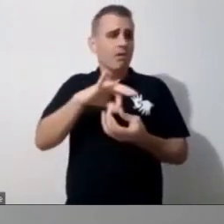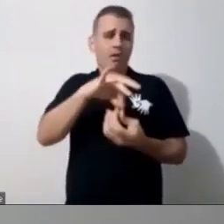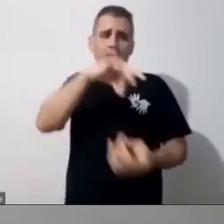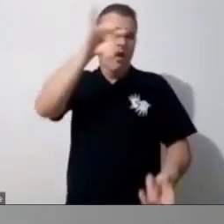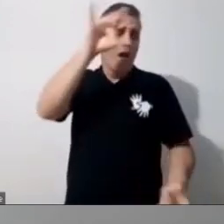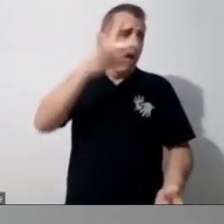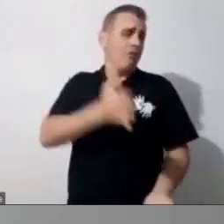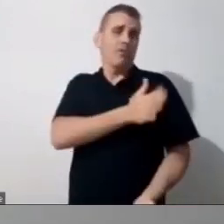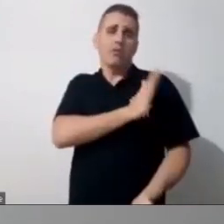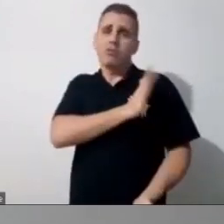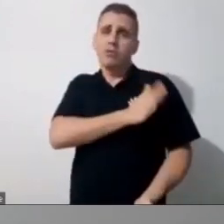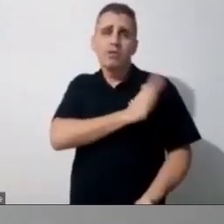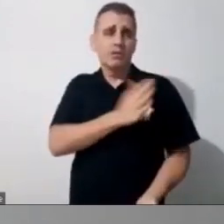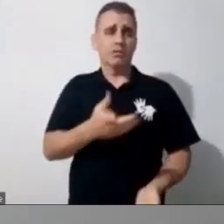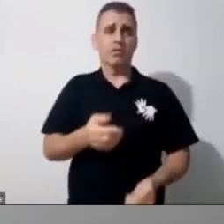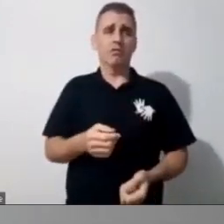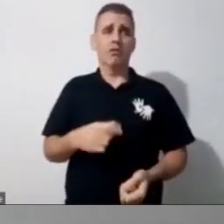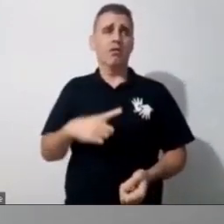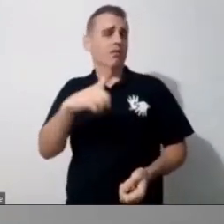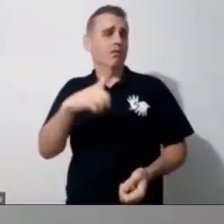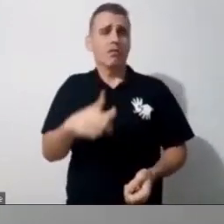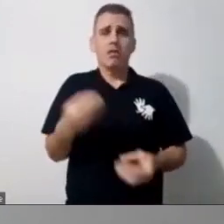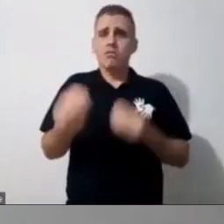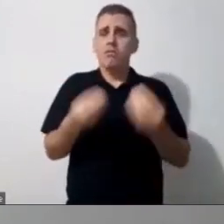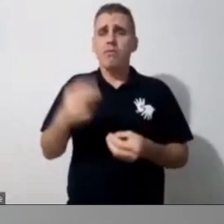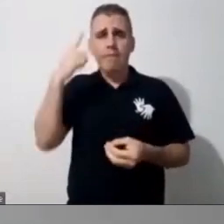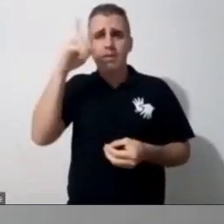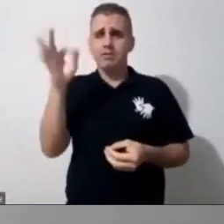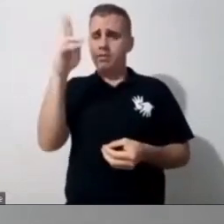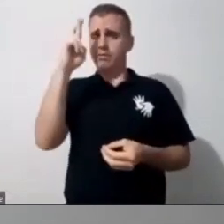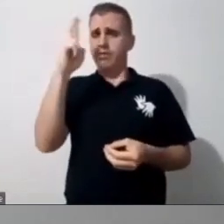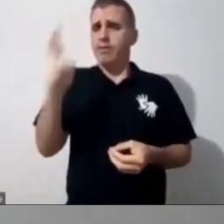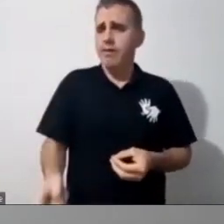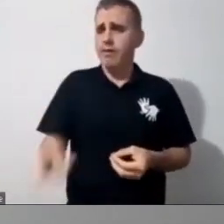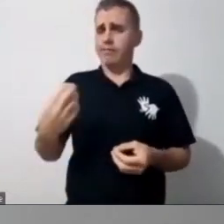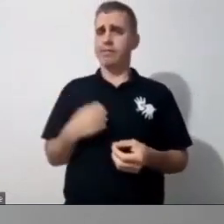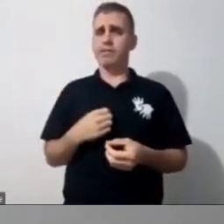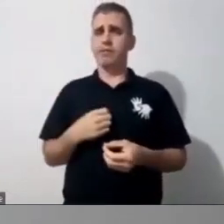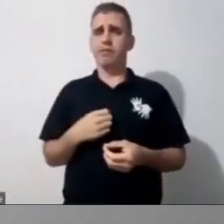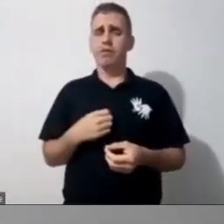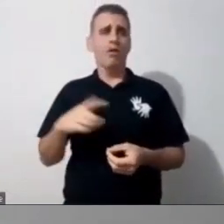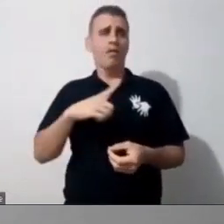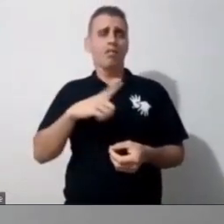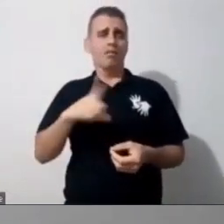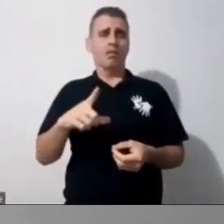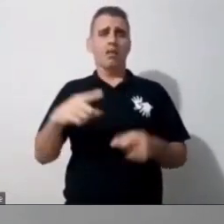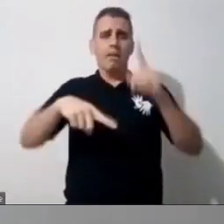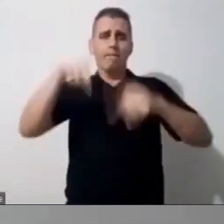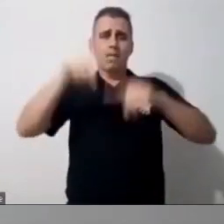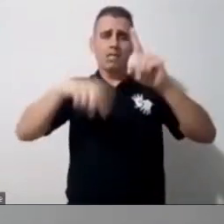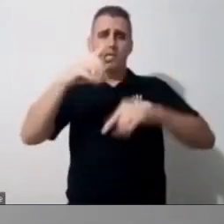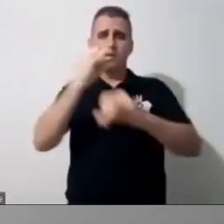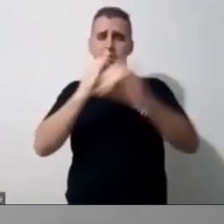não tem como ele pensar na razão, não tem material, vamos disponibilizar o físico, vamos dar um jeito, vamos fazer uma